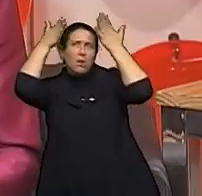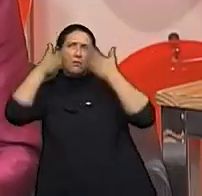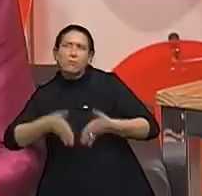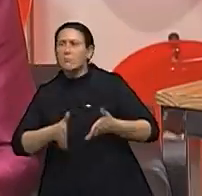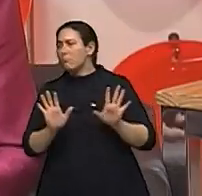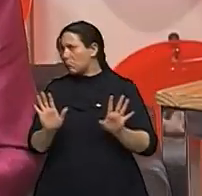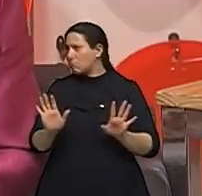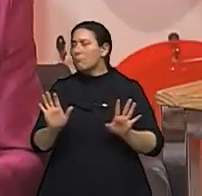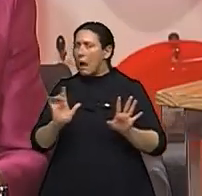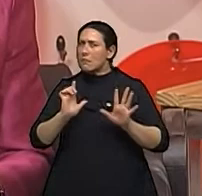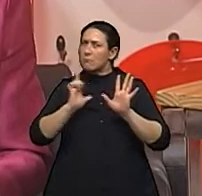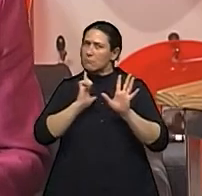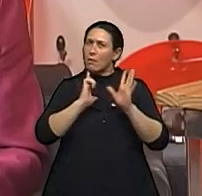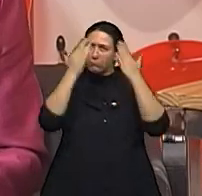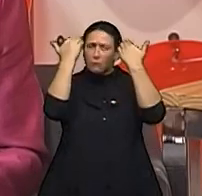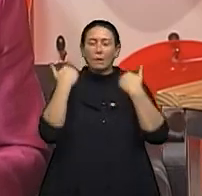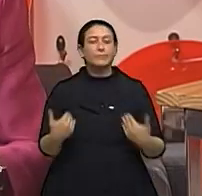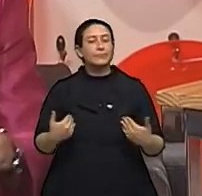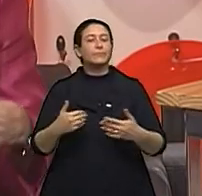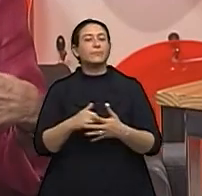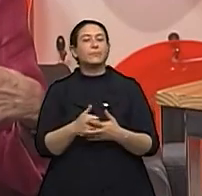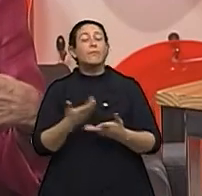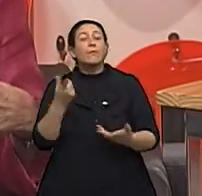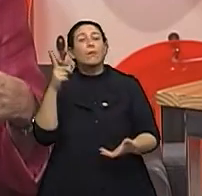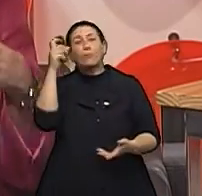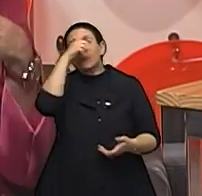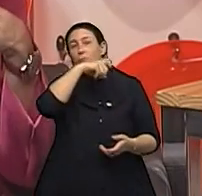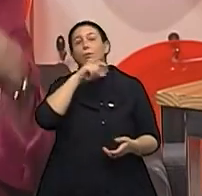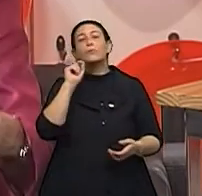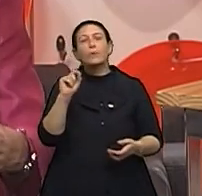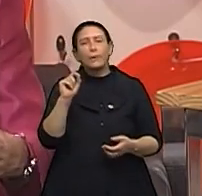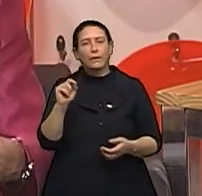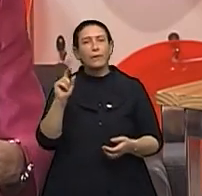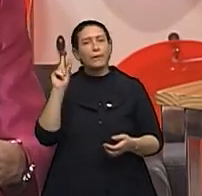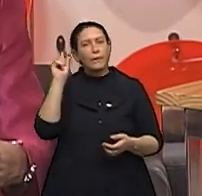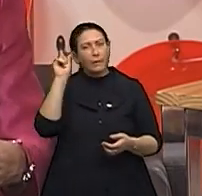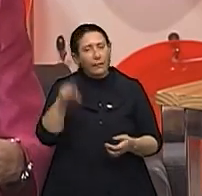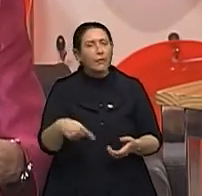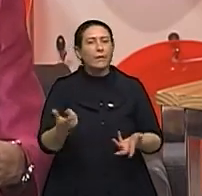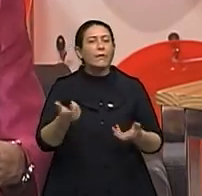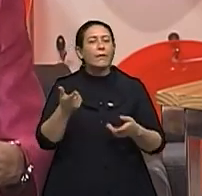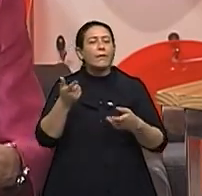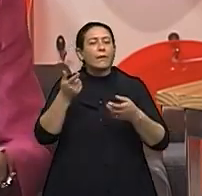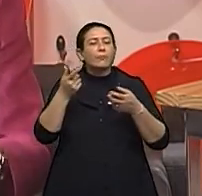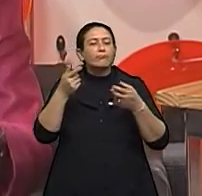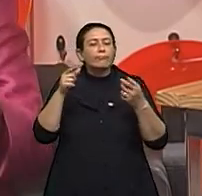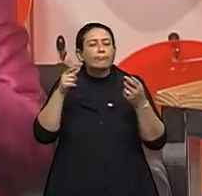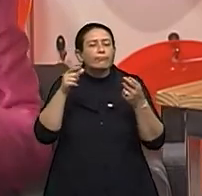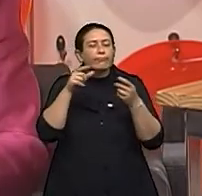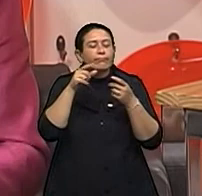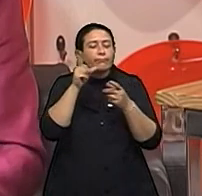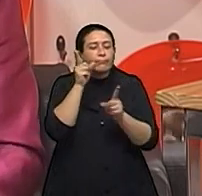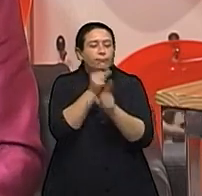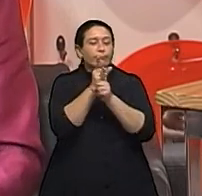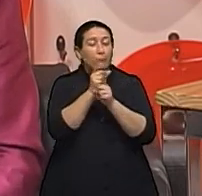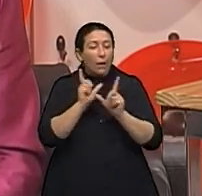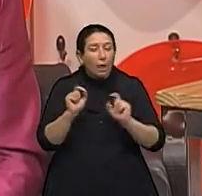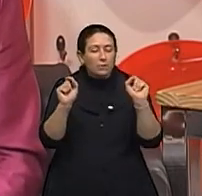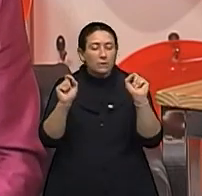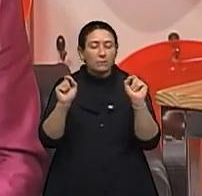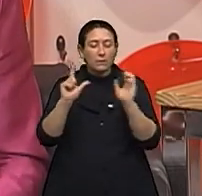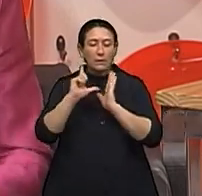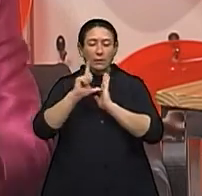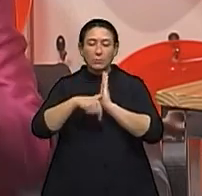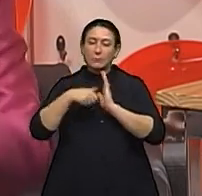cresce. Então, a dificuldade toda é enfrentar aquele impacto do diagnóstico e perder o